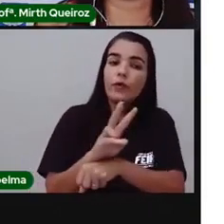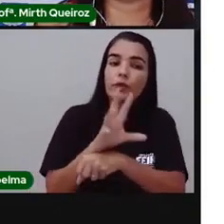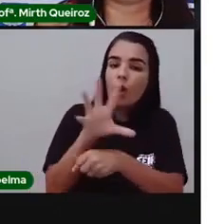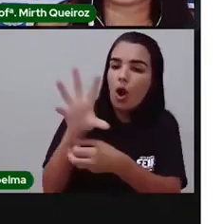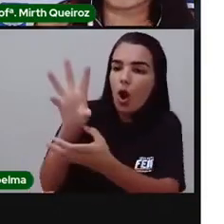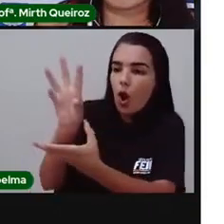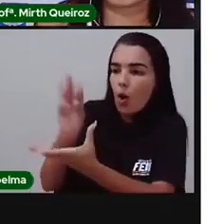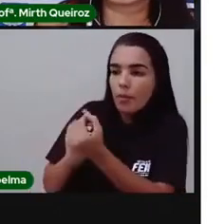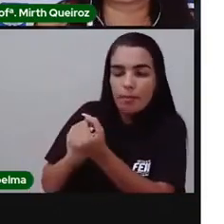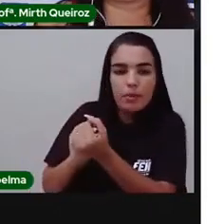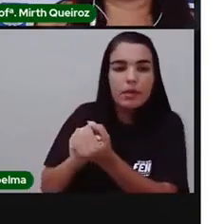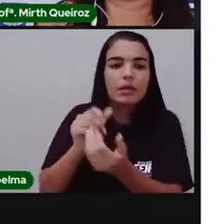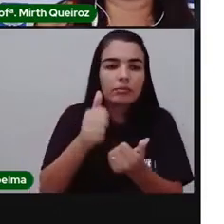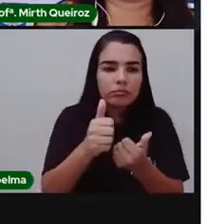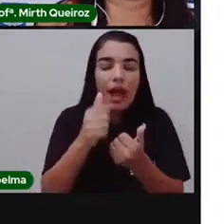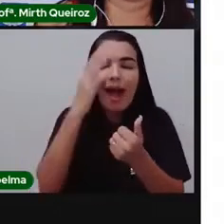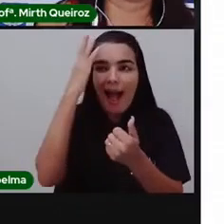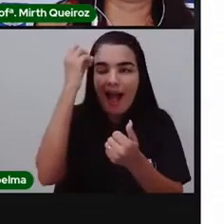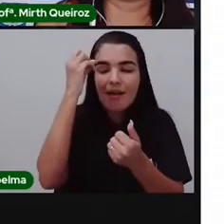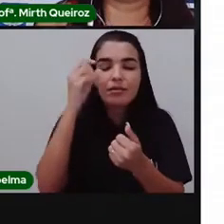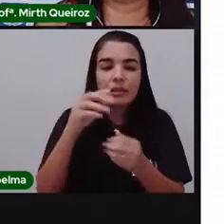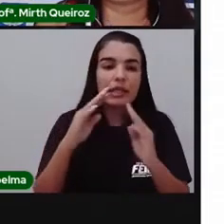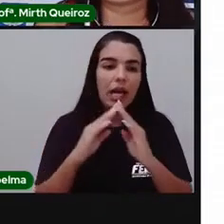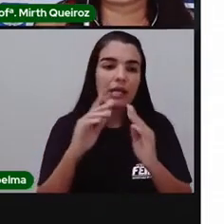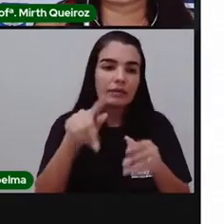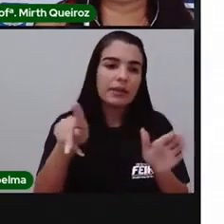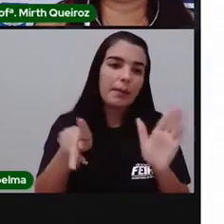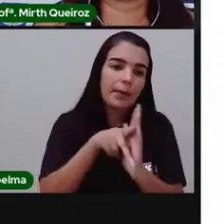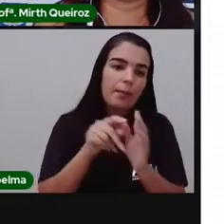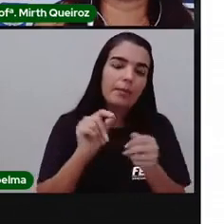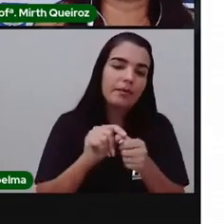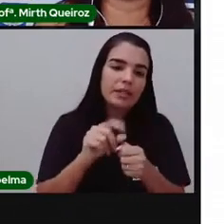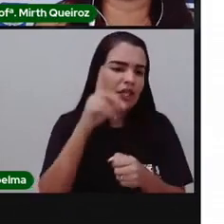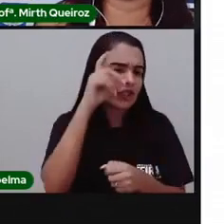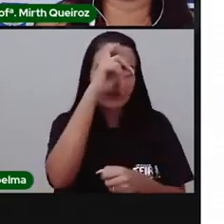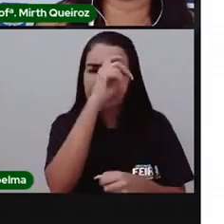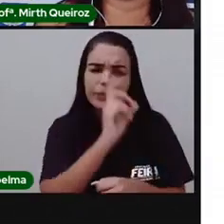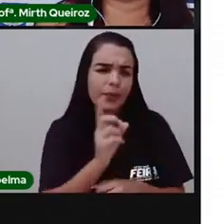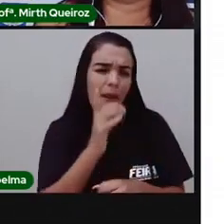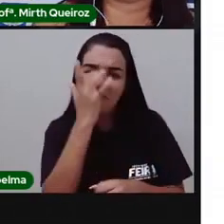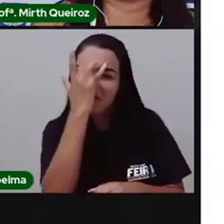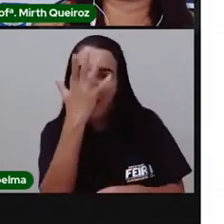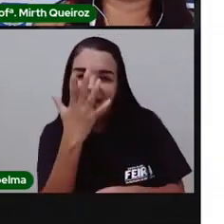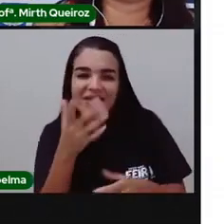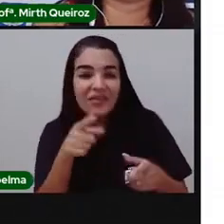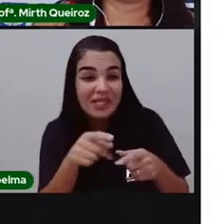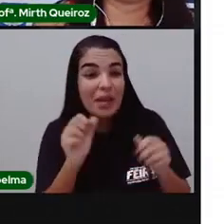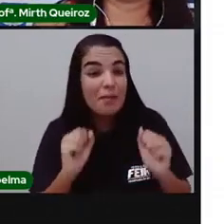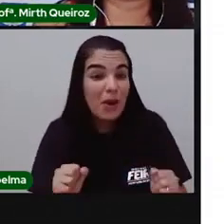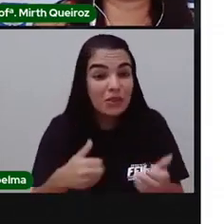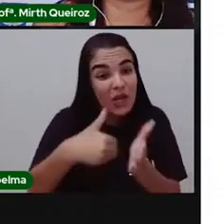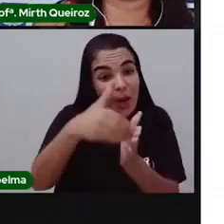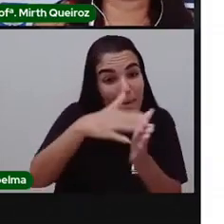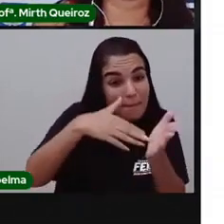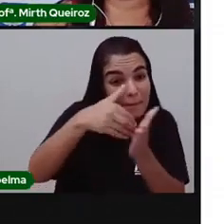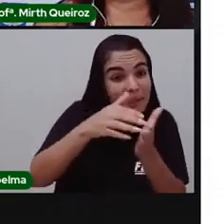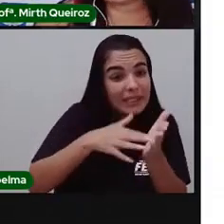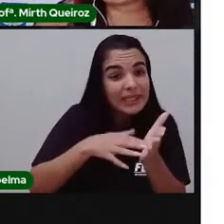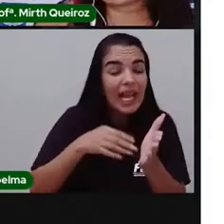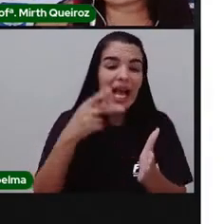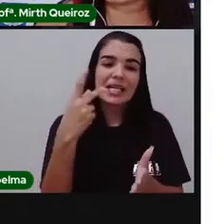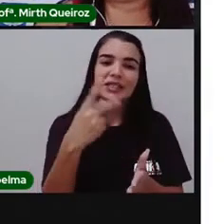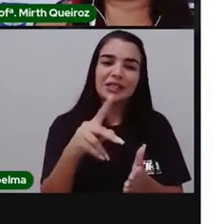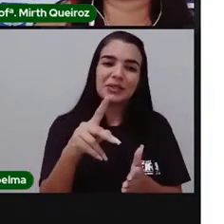construir o seu próprio tangrã, certo? Não tem dificuldade nenhuma. E não esqueçam de colorir as peças para ficar assim, ó. Não